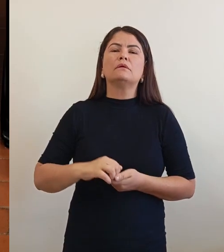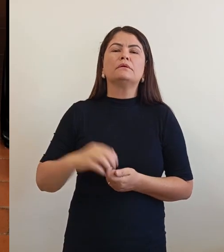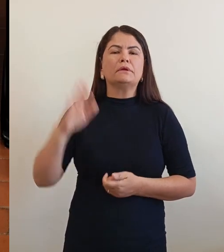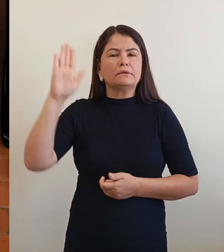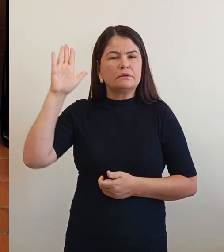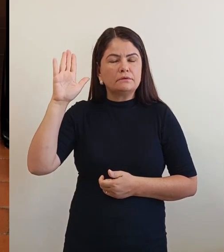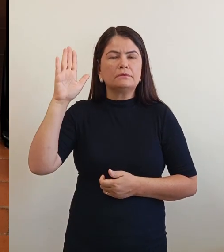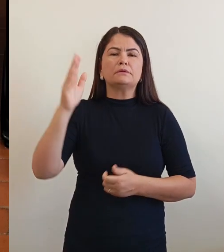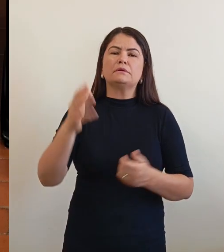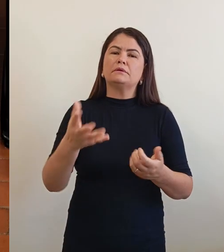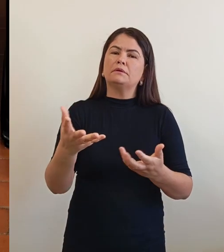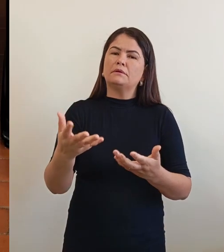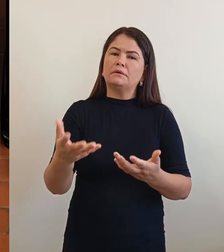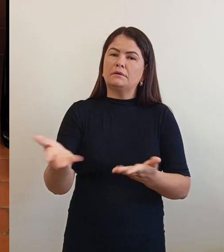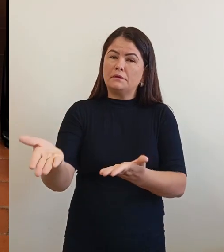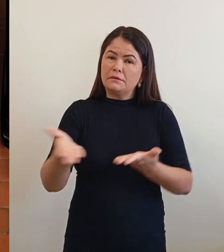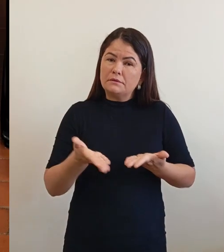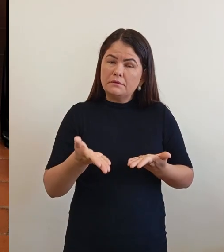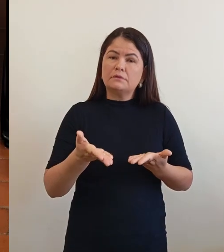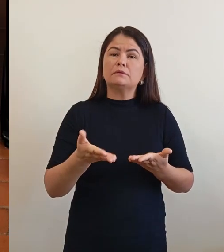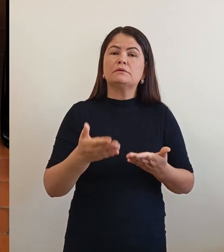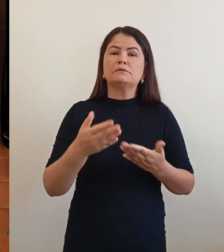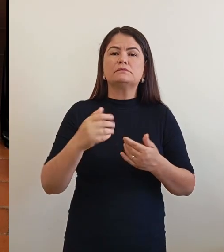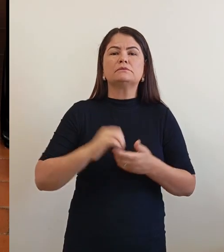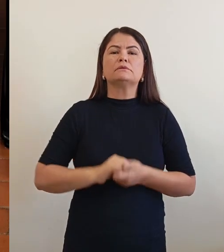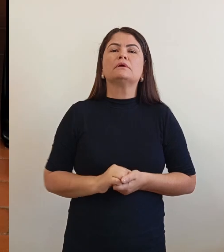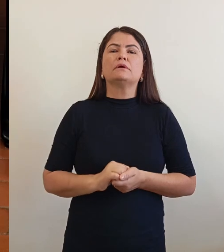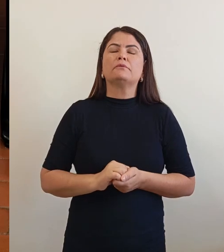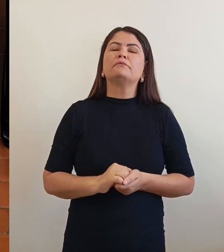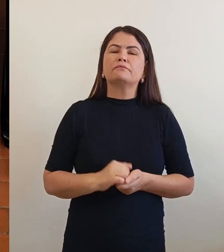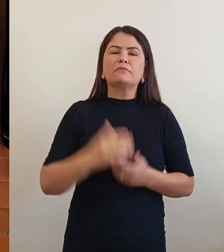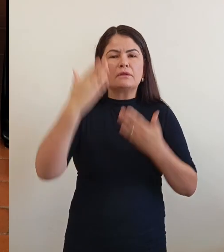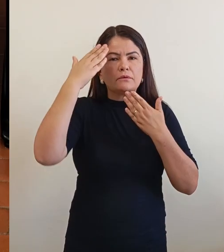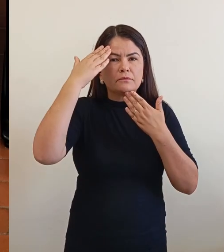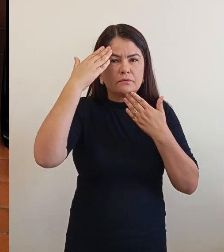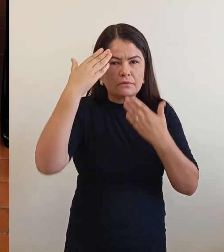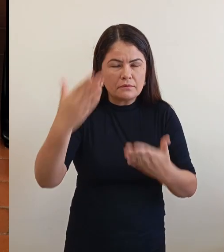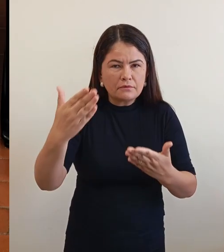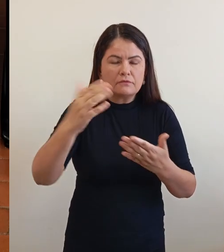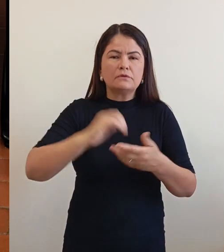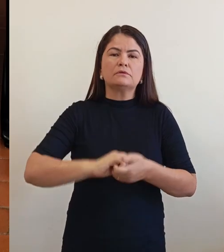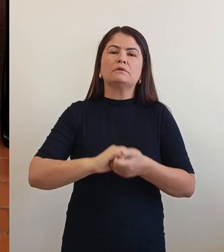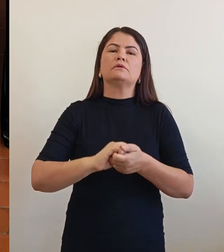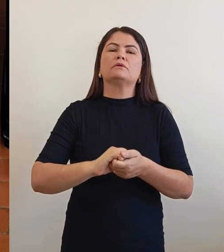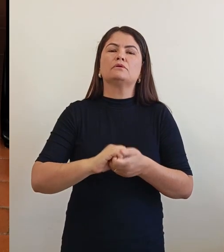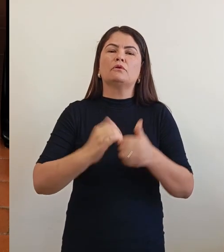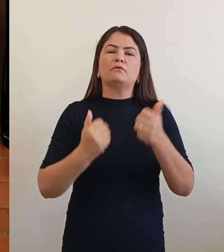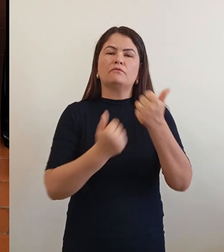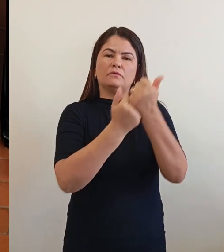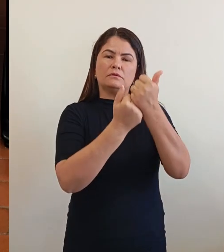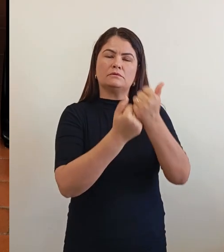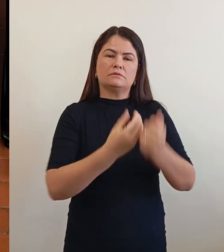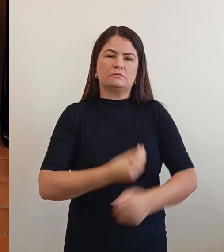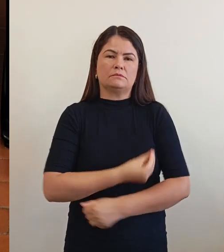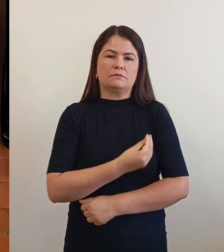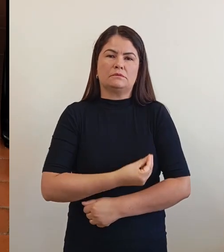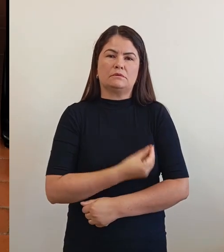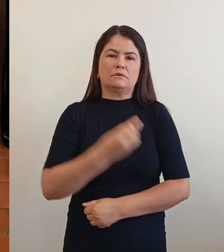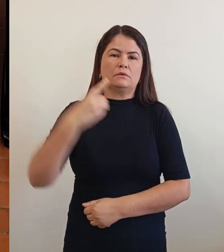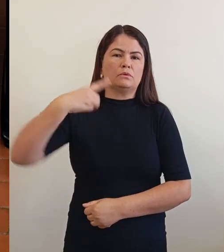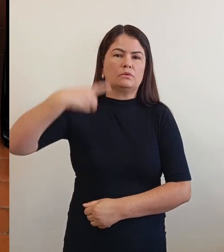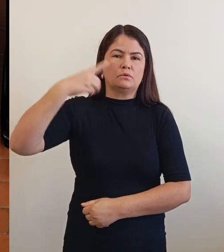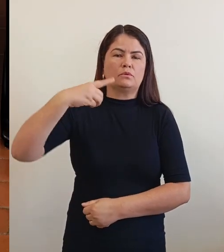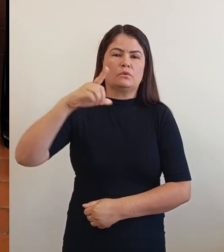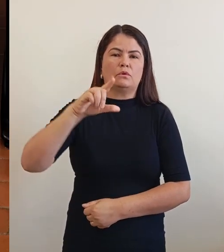esse convite também. Estender também o agradecimento ao seu vice, que está aqui presente, o doutor Luiz